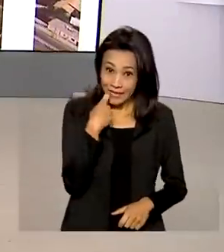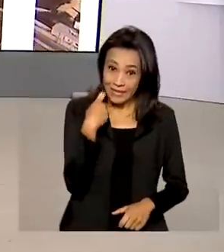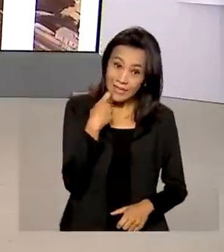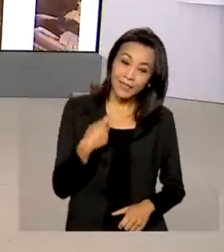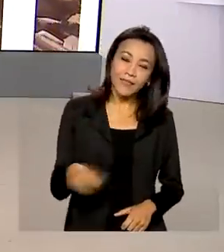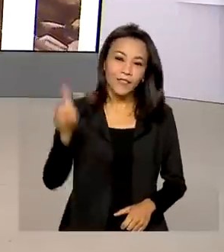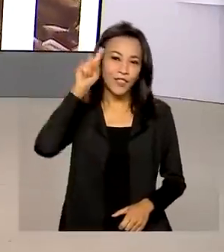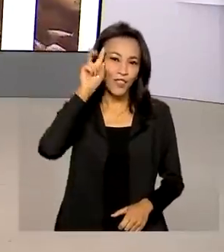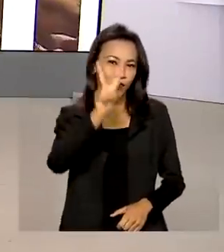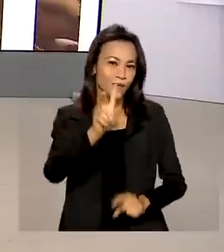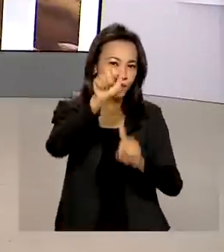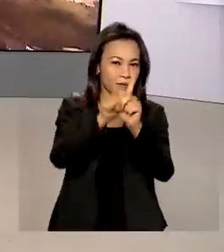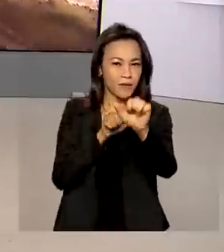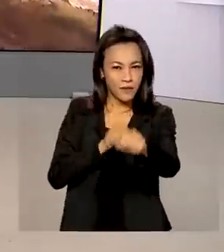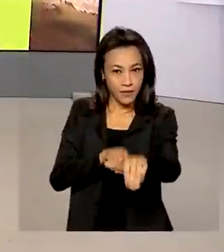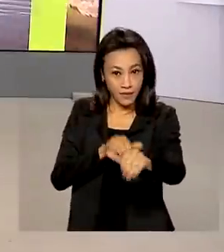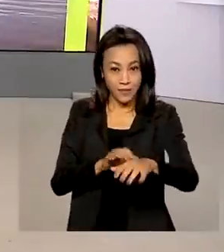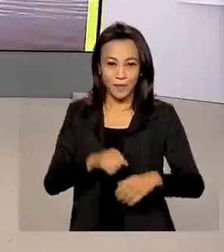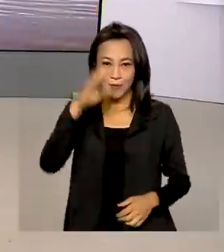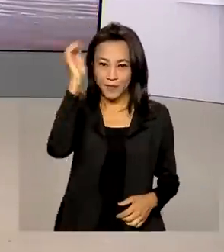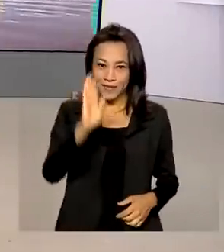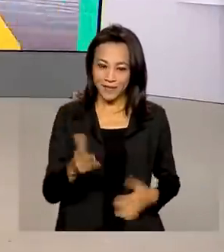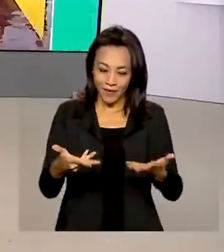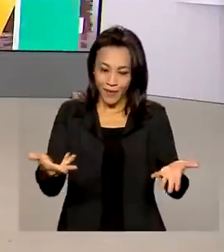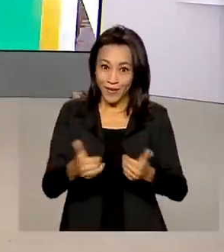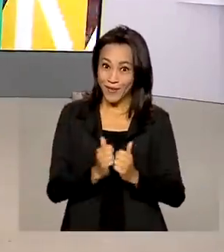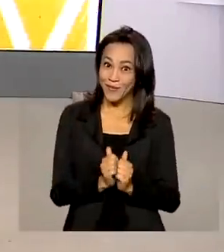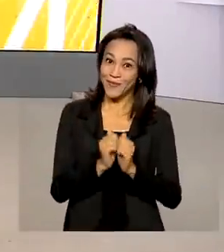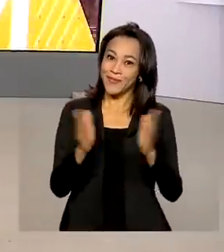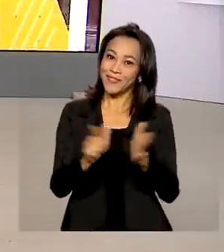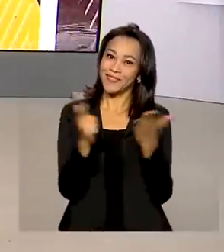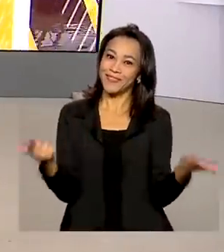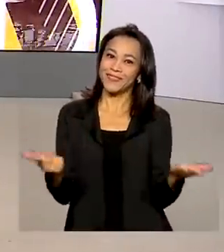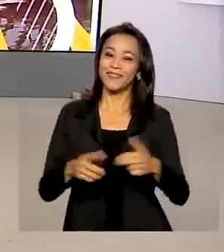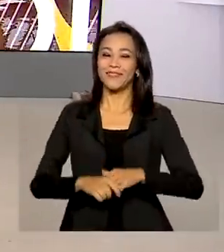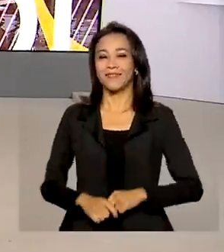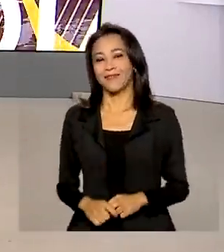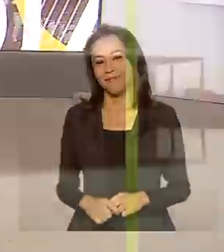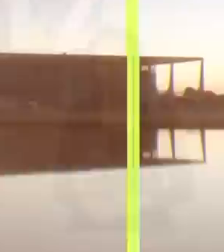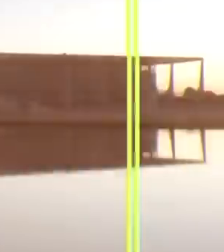Sexta-feira, 2 de setembro, o Brasil em dia já está no ar.